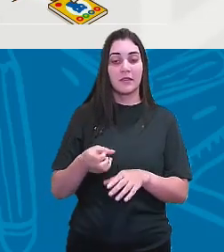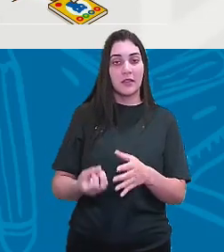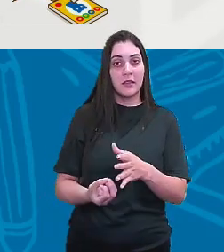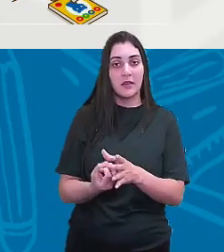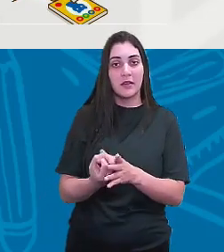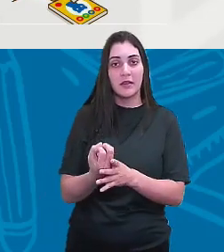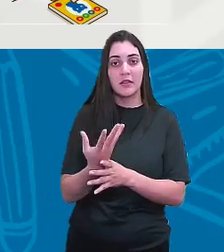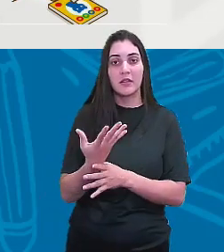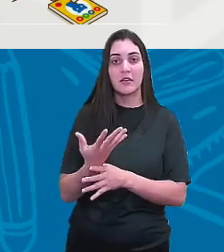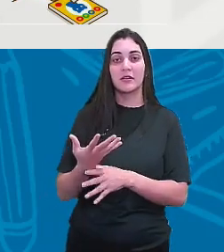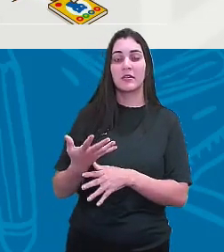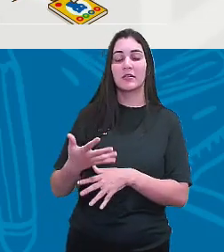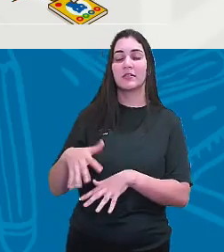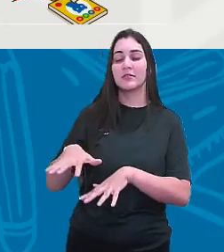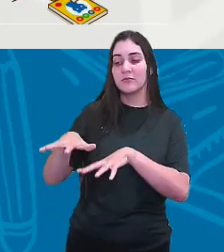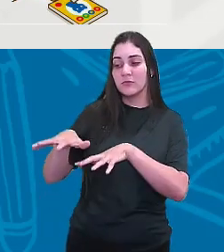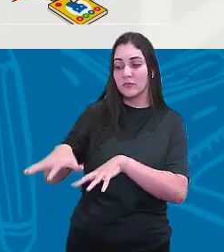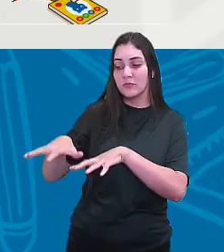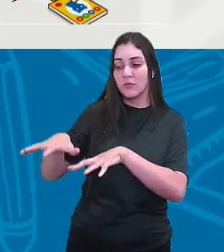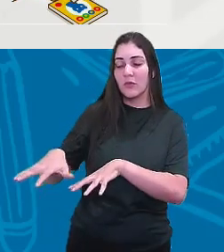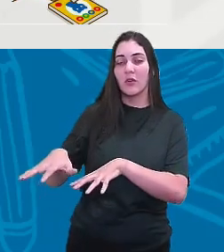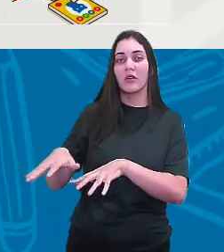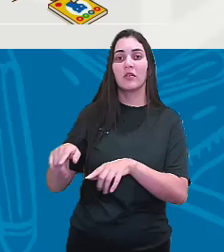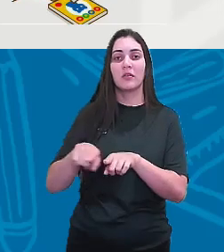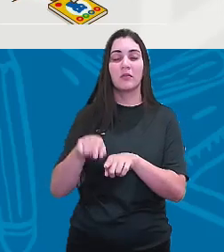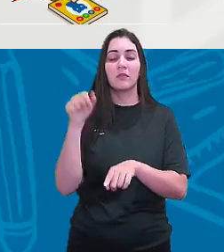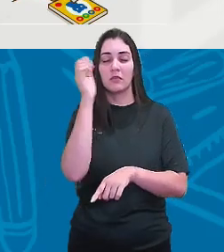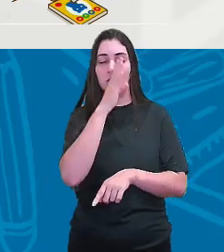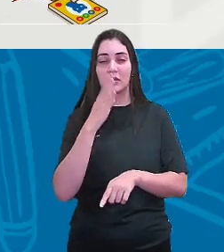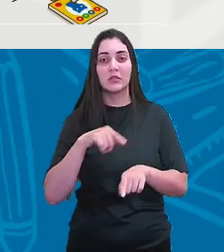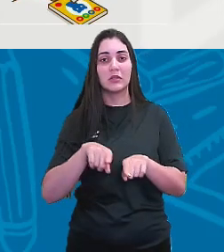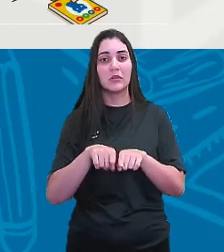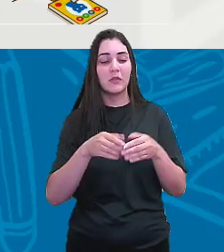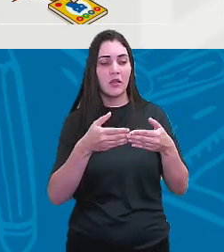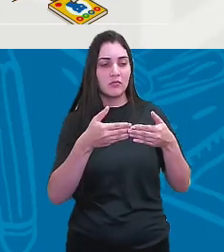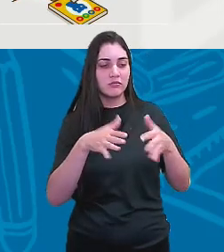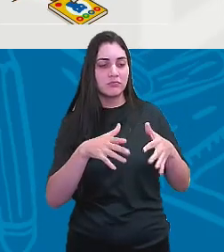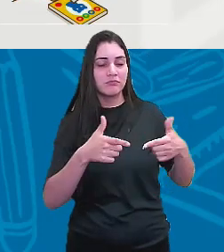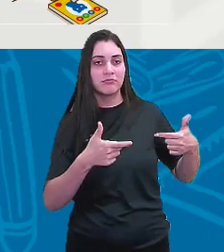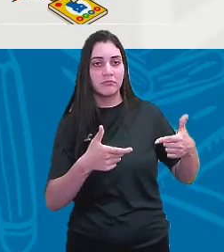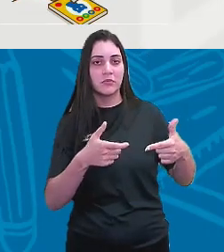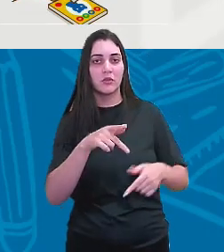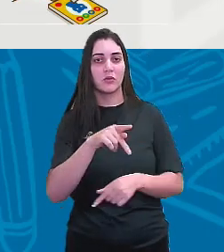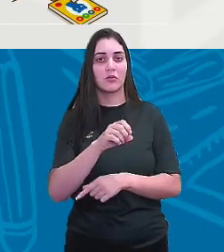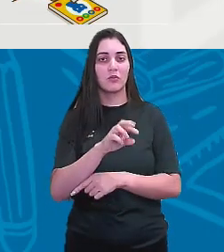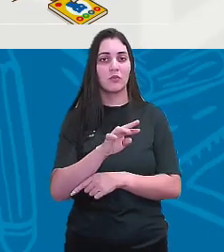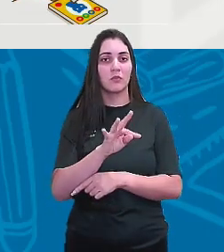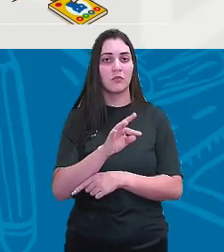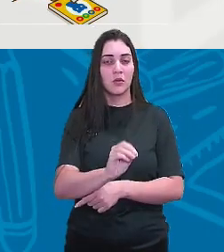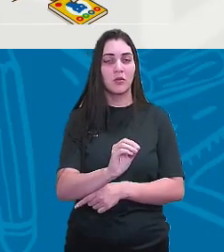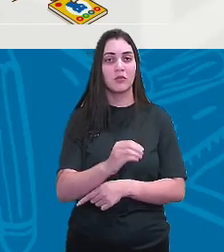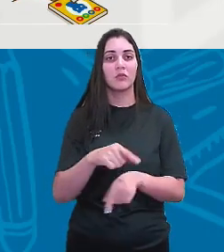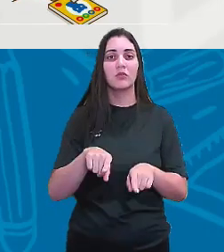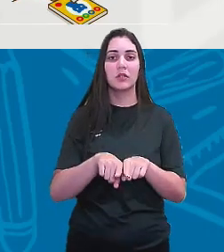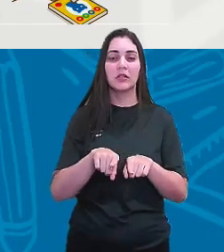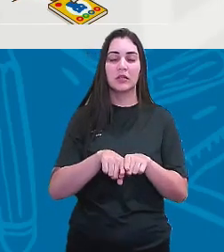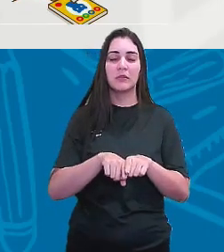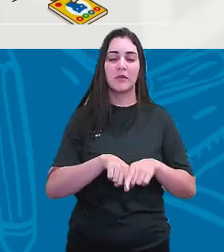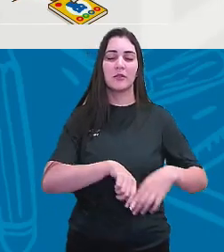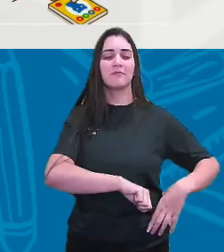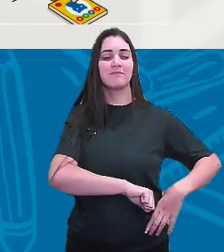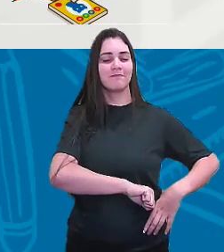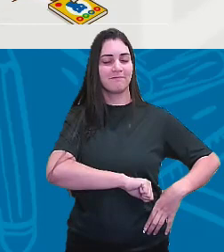Algarves, a revolução liberal do porto e, finalmente, a proclamação da